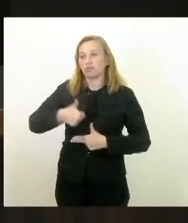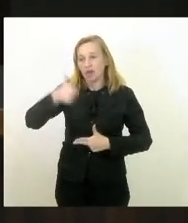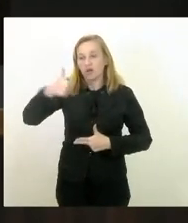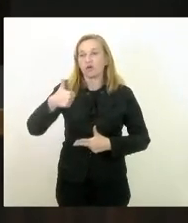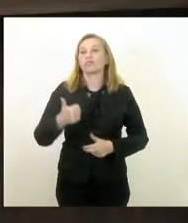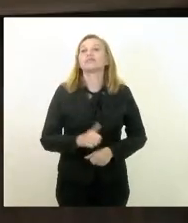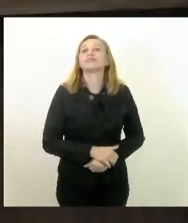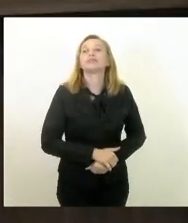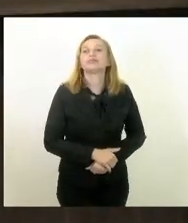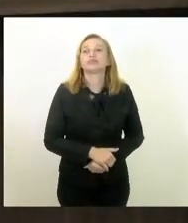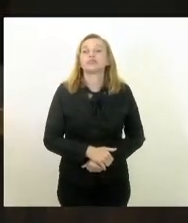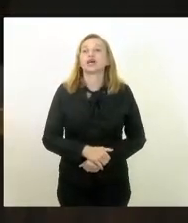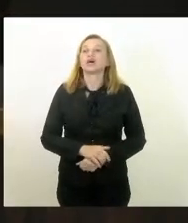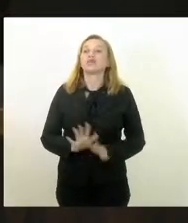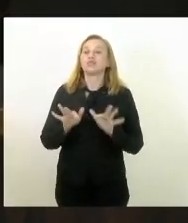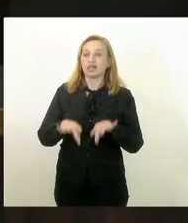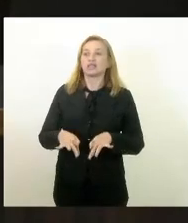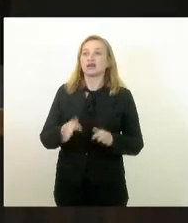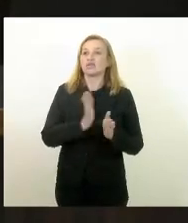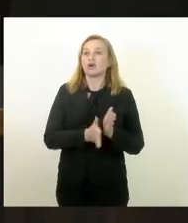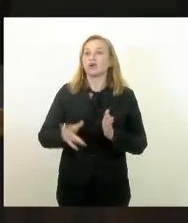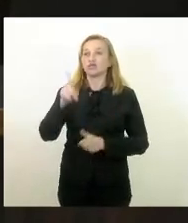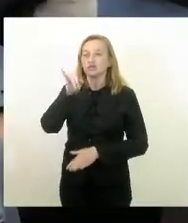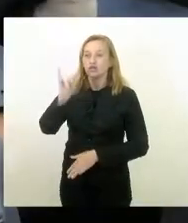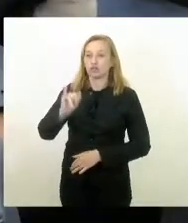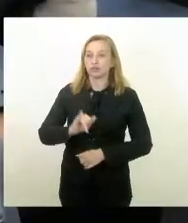aprover está encerrada a ordem do dia